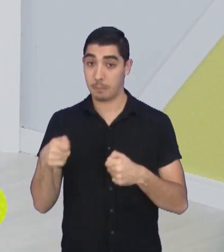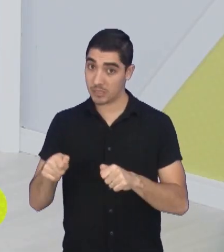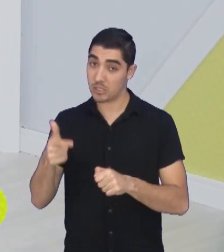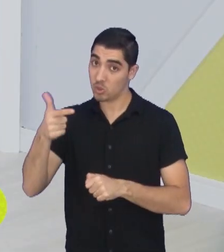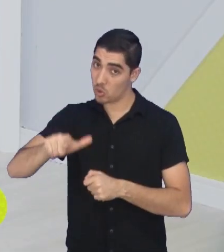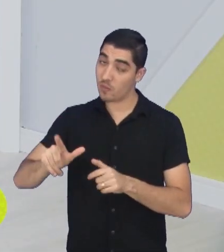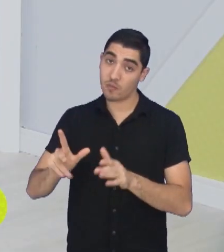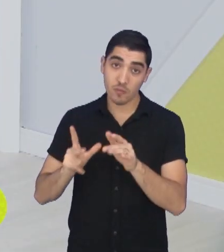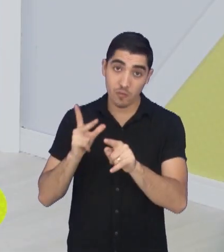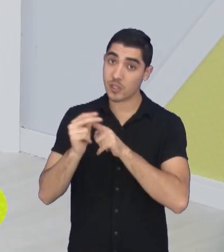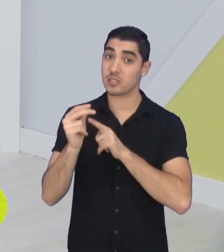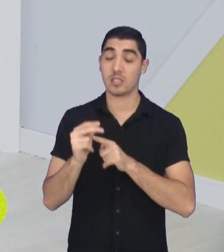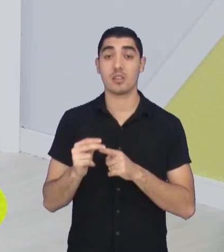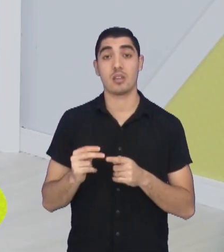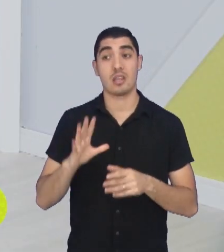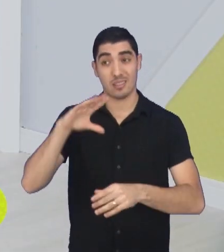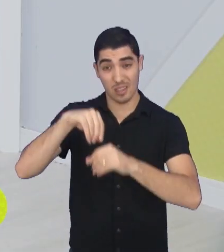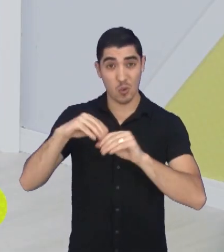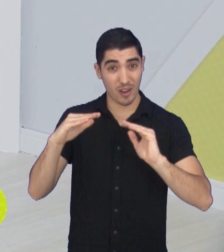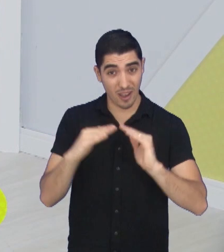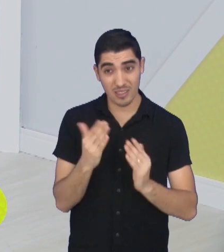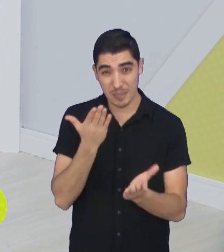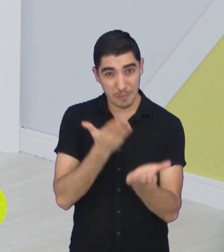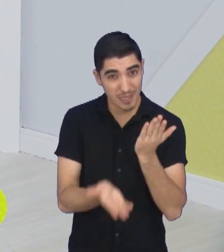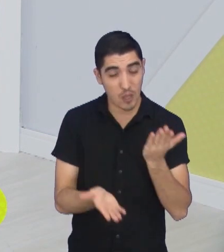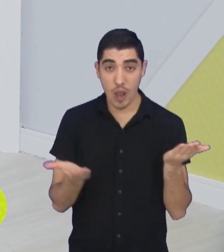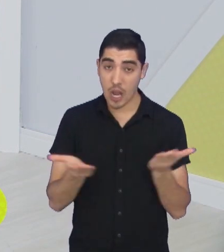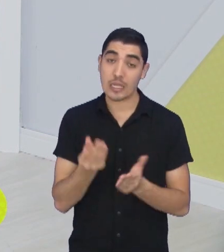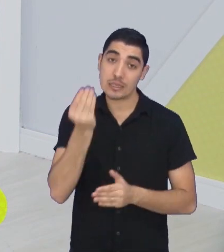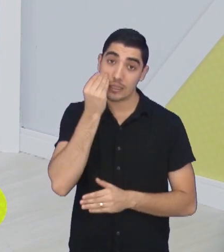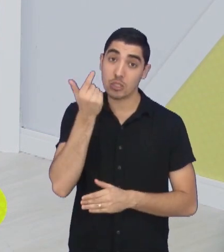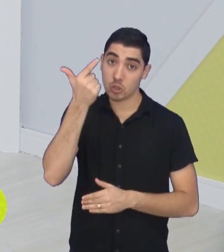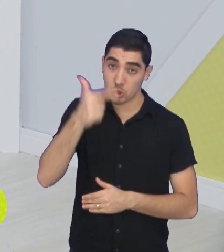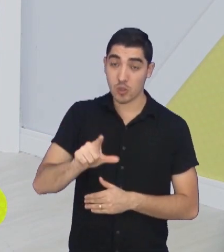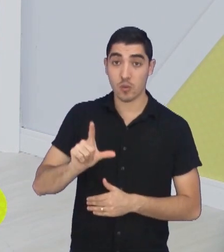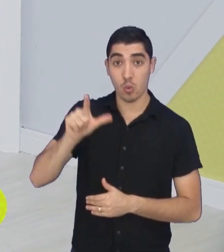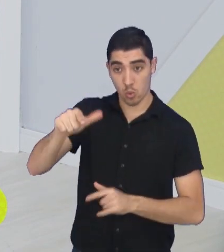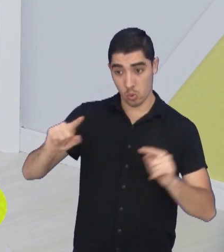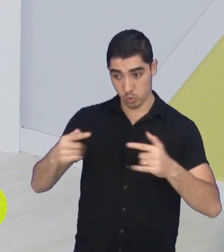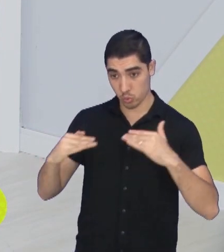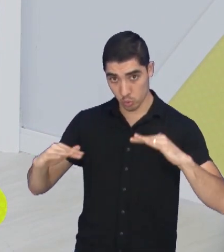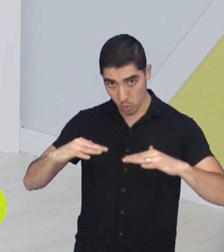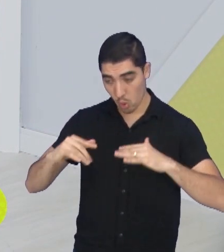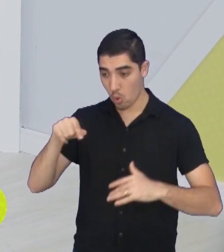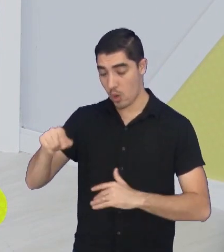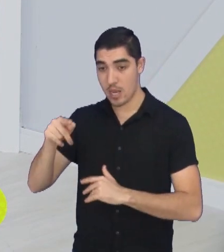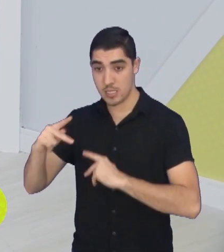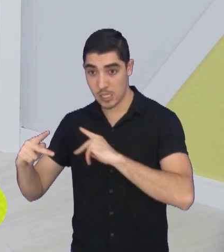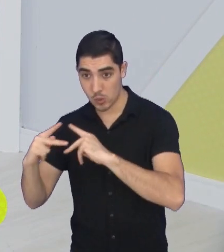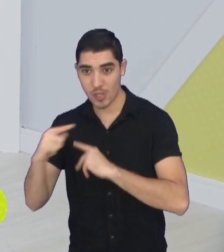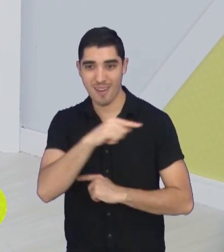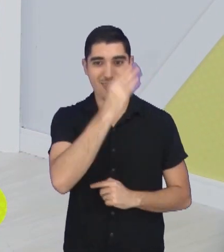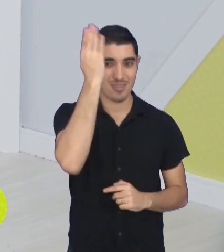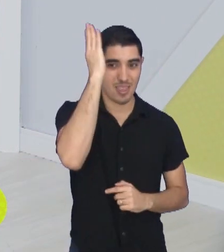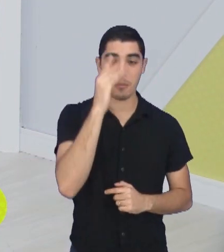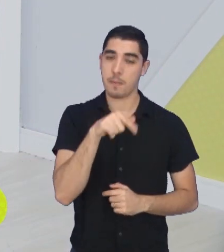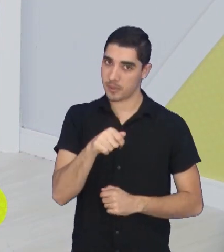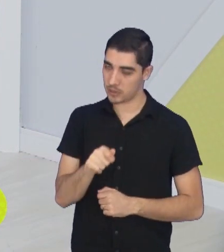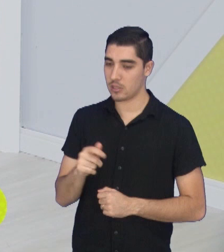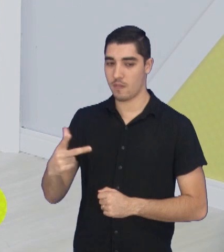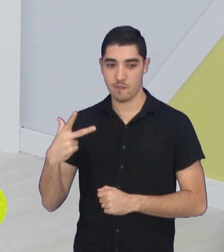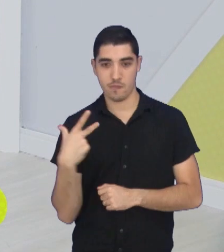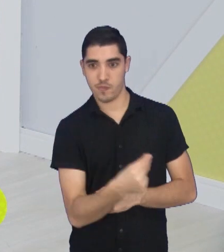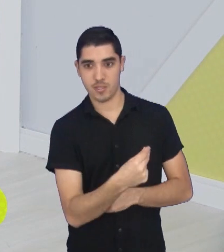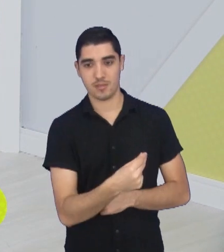Perdeu em casa agora, tem que tirar proveito aí, tentar vencer no clássico, dá uma moral por ser clássico. E além, em termos numéricos,